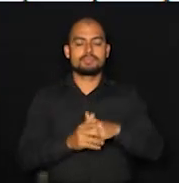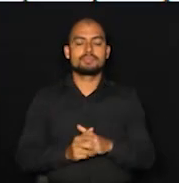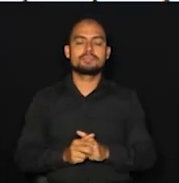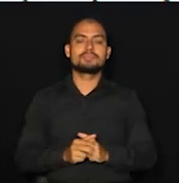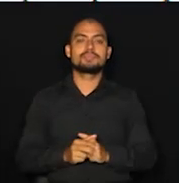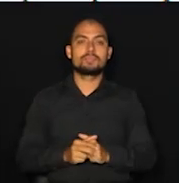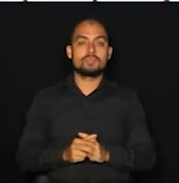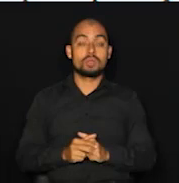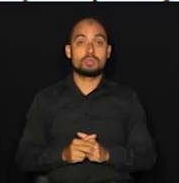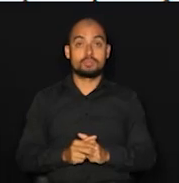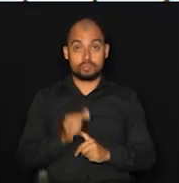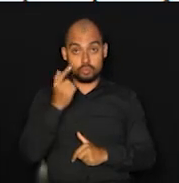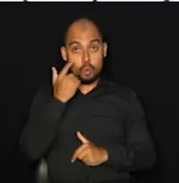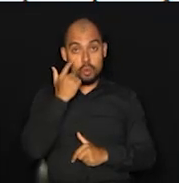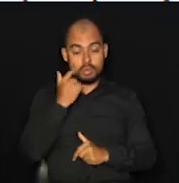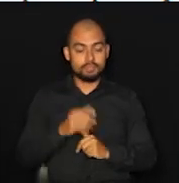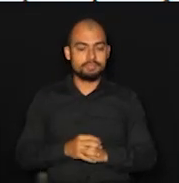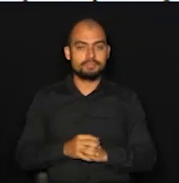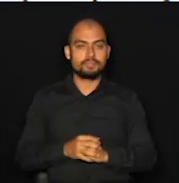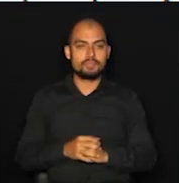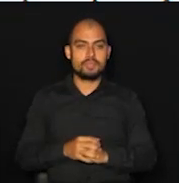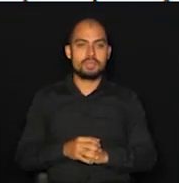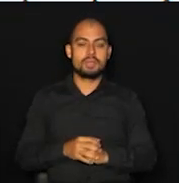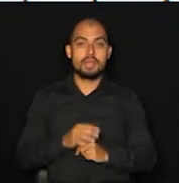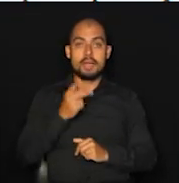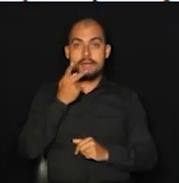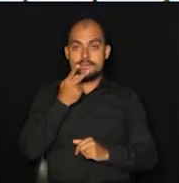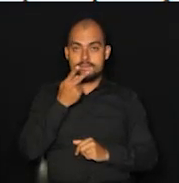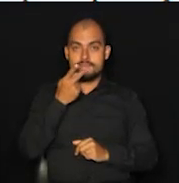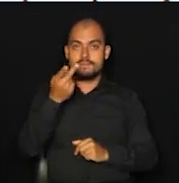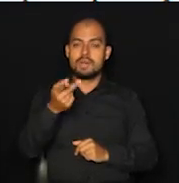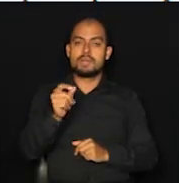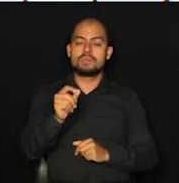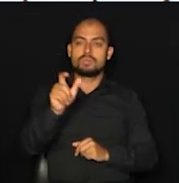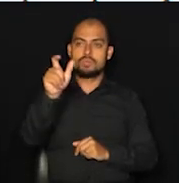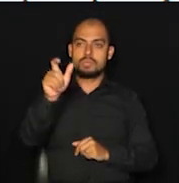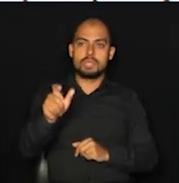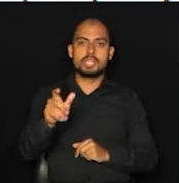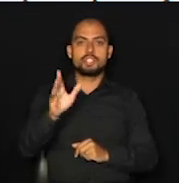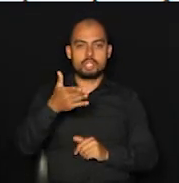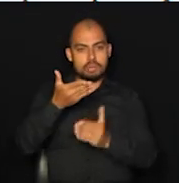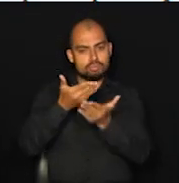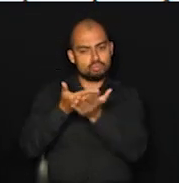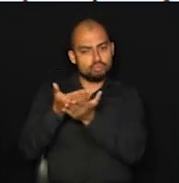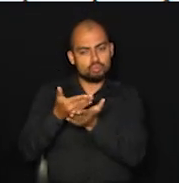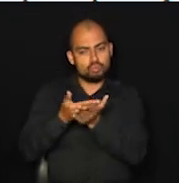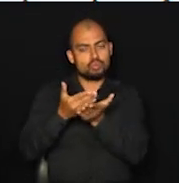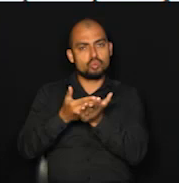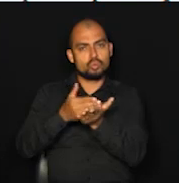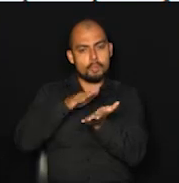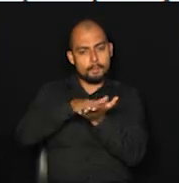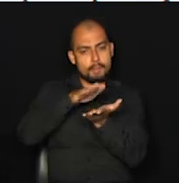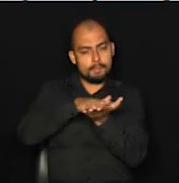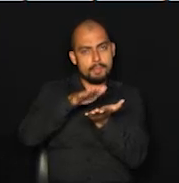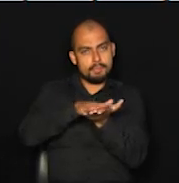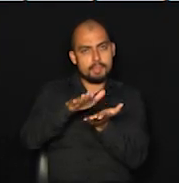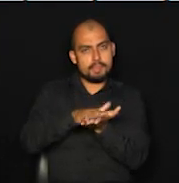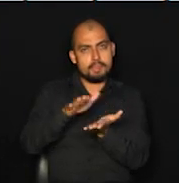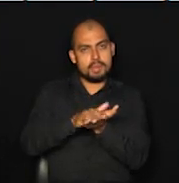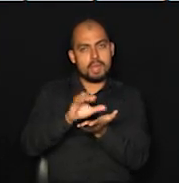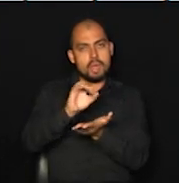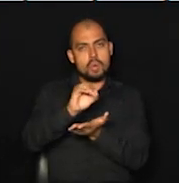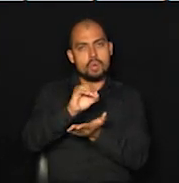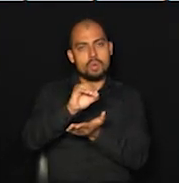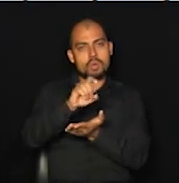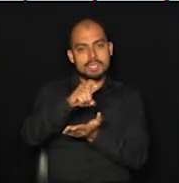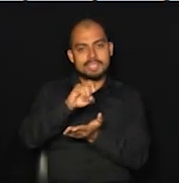Olha, inclusive, essa fala é justamente porque tem sido publicado um estudo com o uso do oxímetro também na Europa.